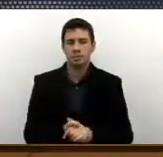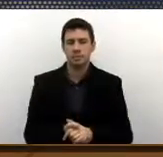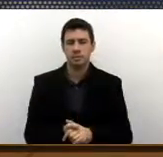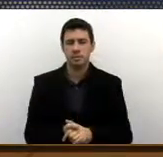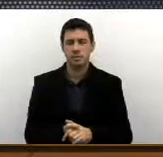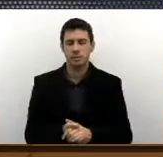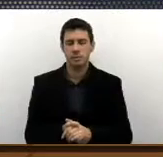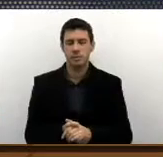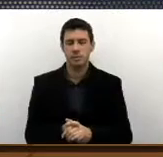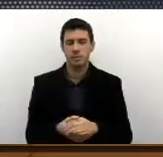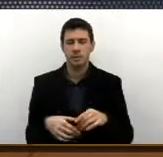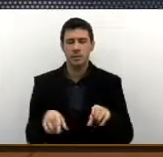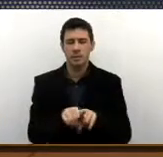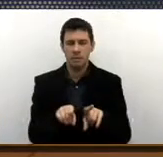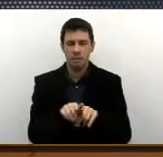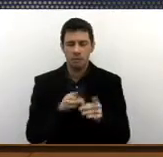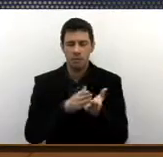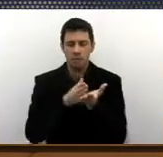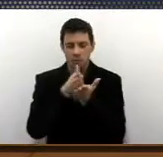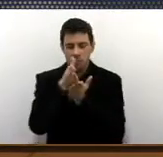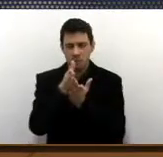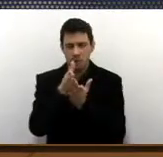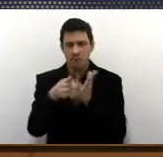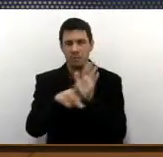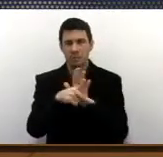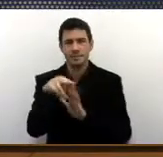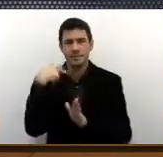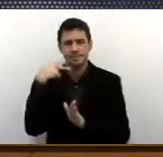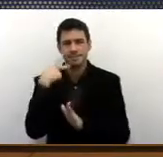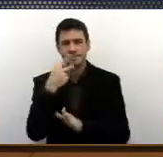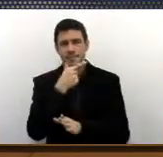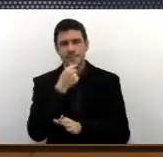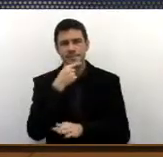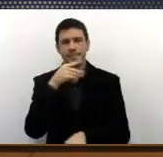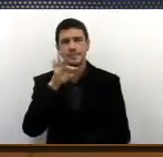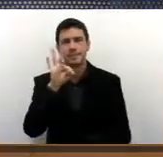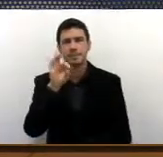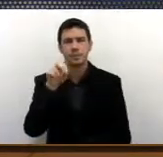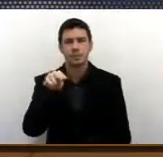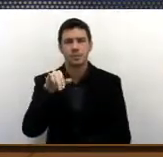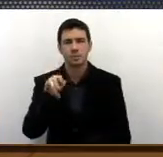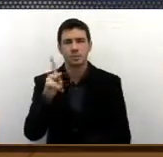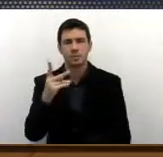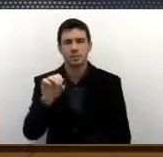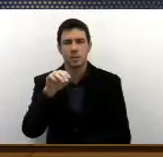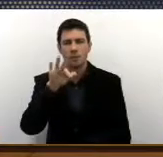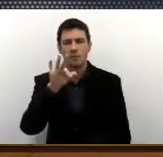Seguindo a linha aí do nobre vereador Toninho da farmácia,